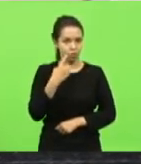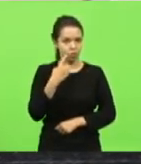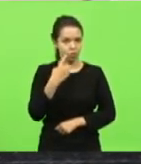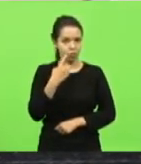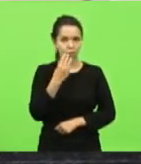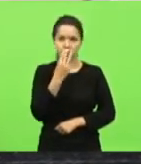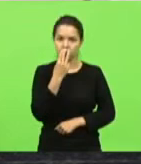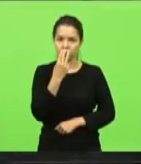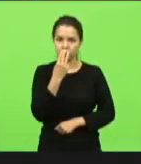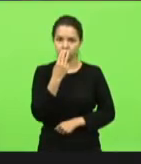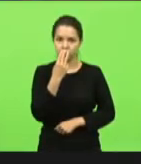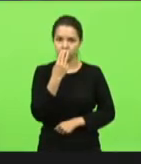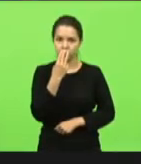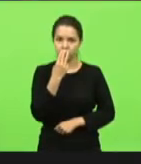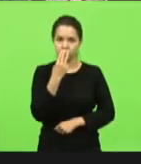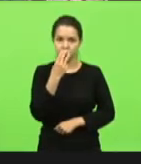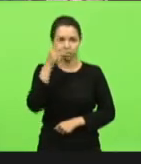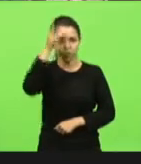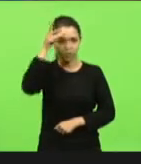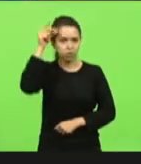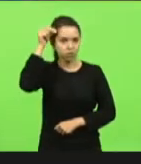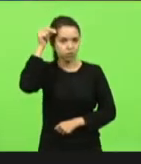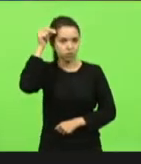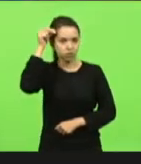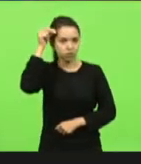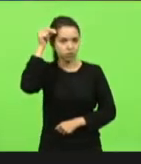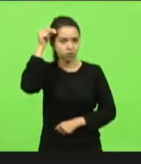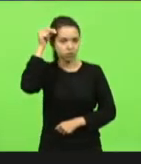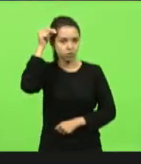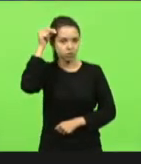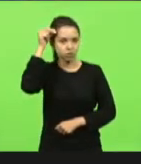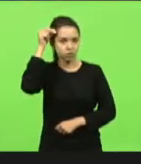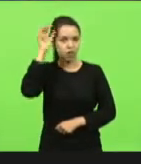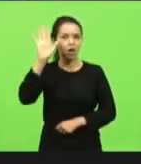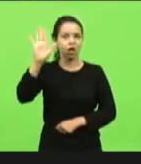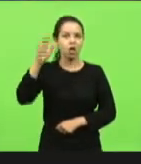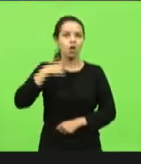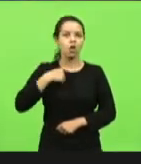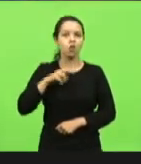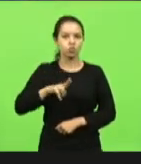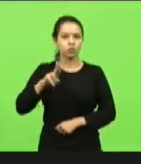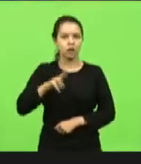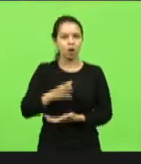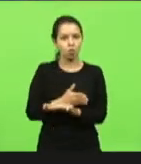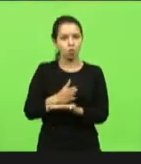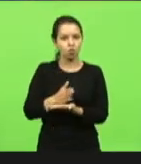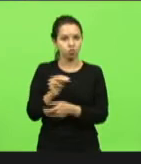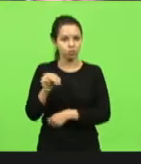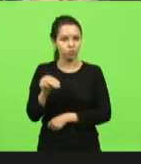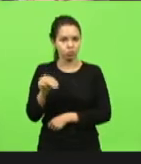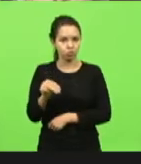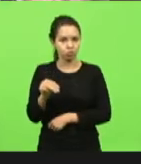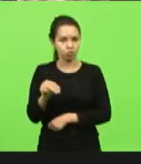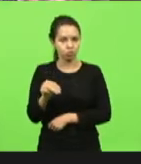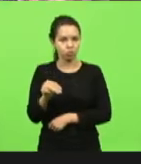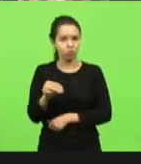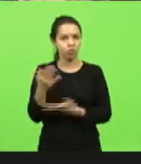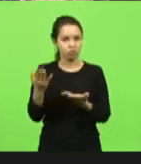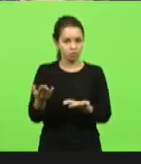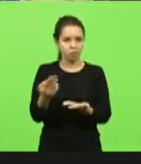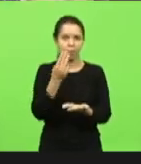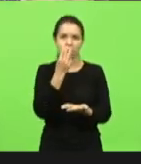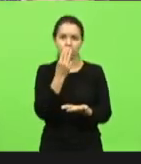deputado Adirce vou usar vou usar alguns minutos senhor presidente por gentileza deputado